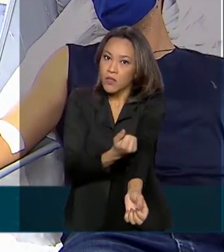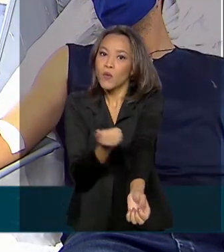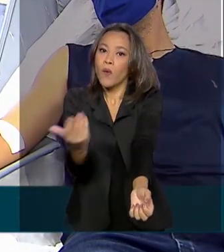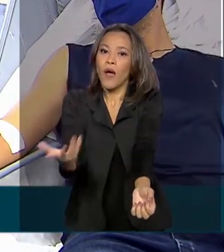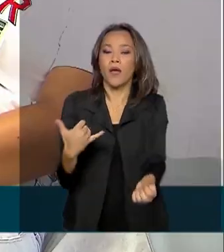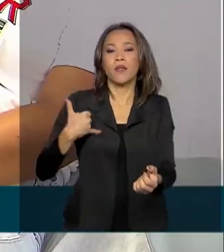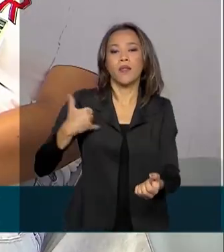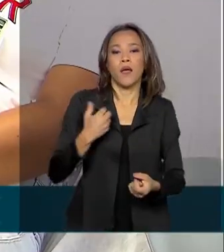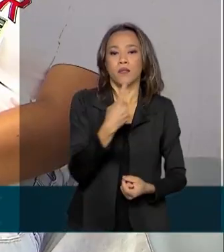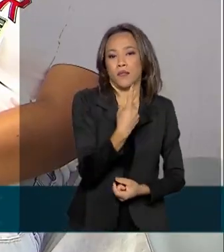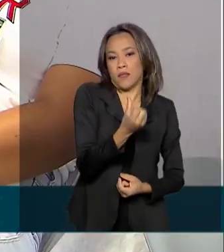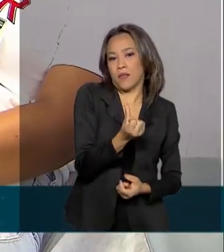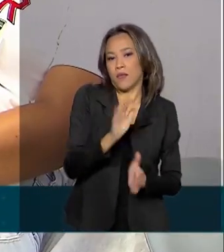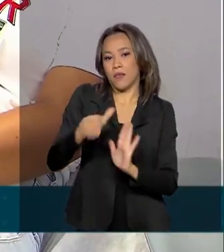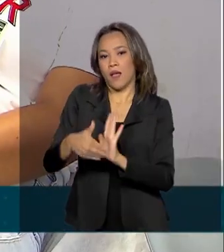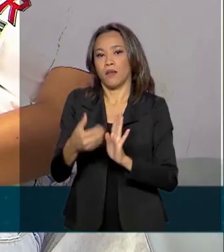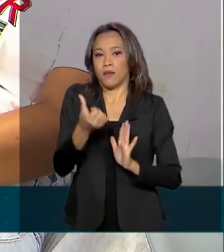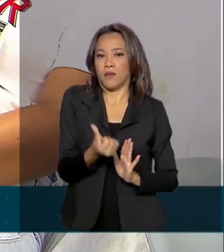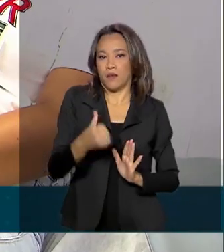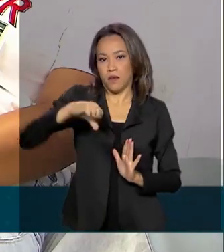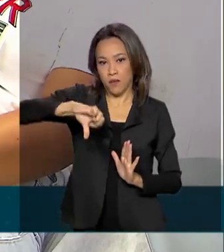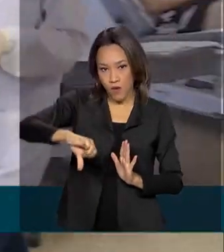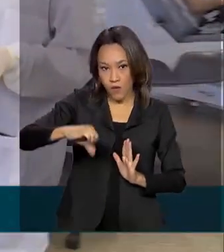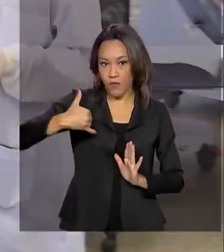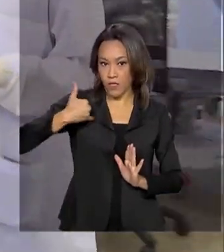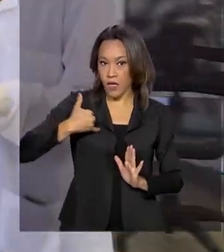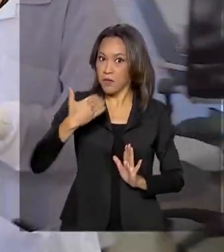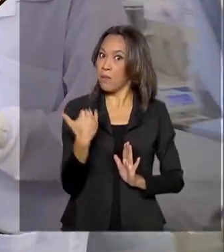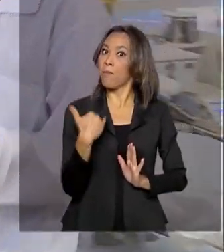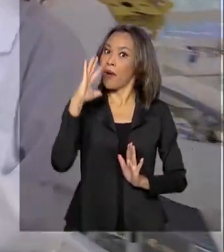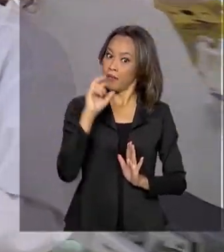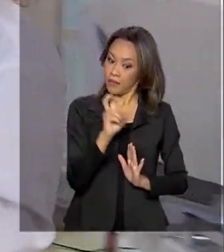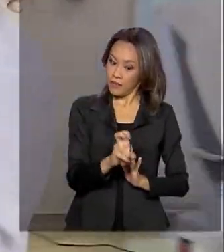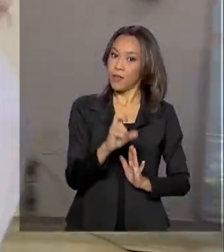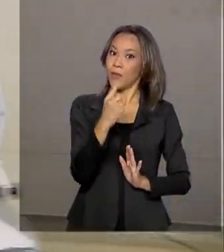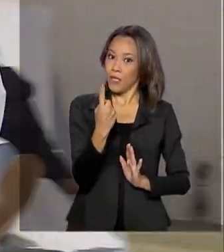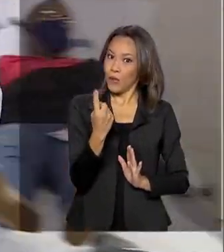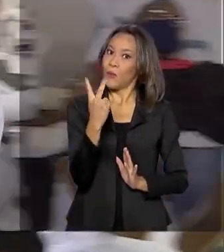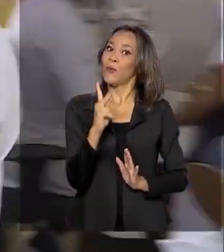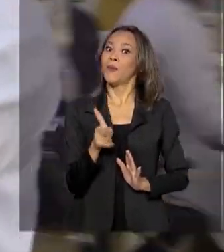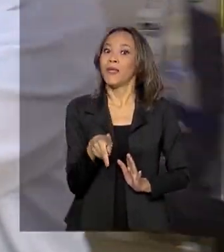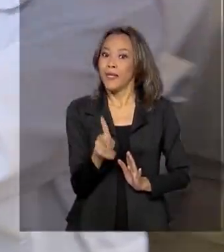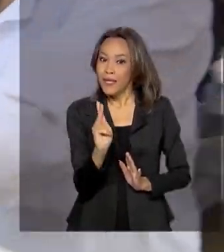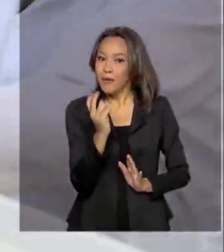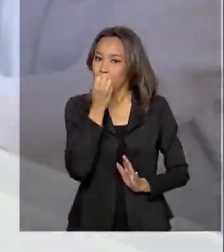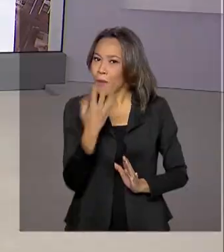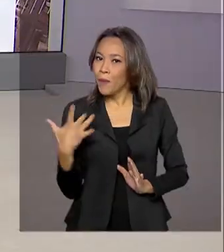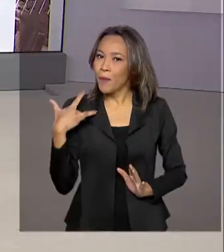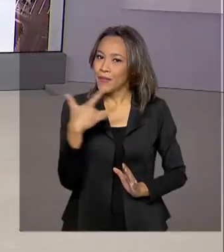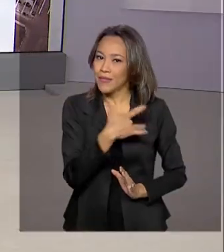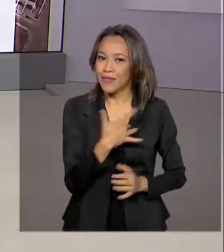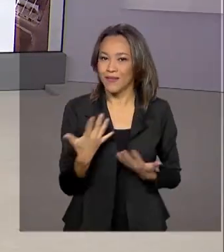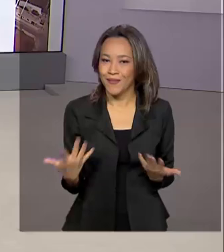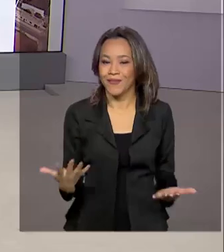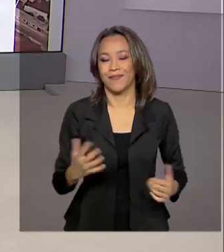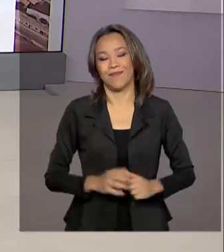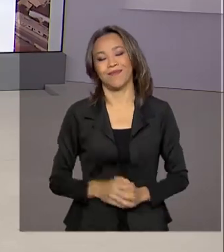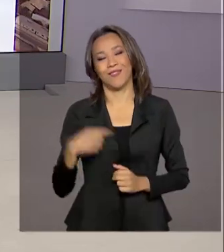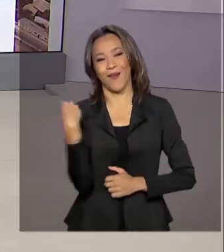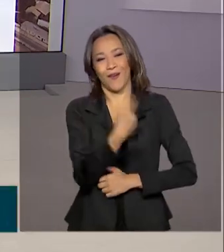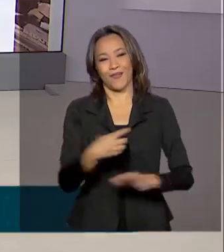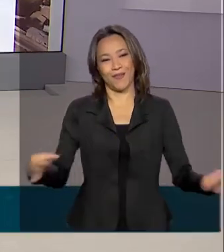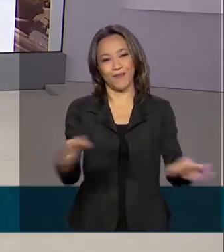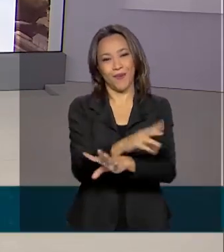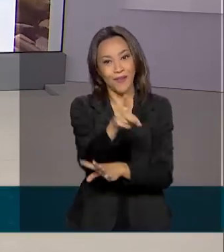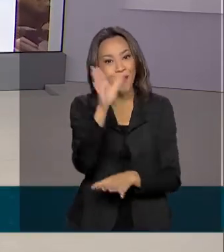tem entre 16 e 69 anos de idade, mais de 50 quilos e também boa saúde. O Brasil em Dia fica por